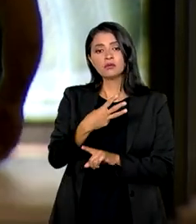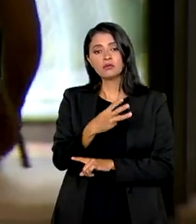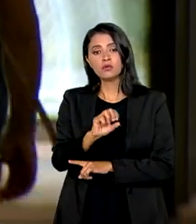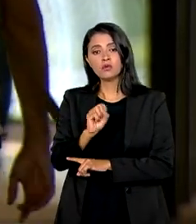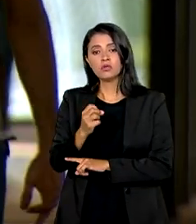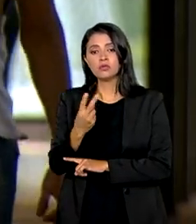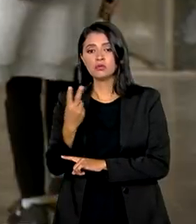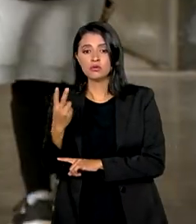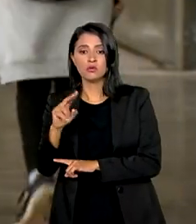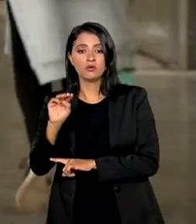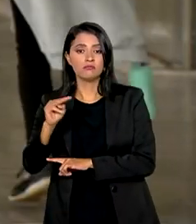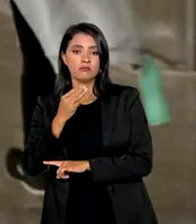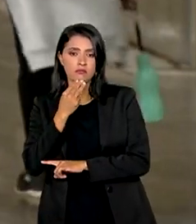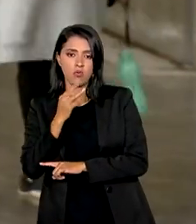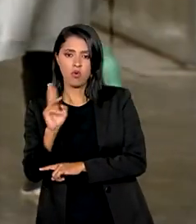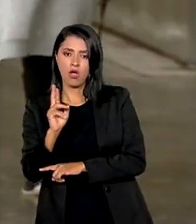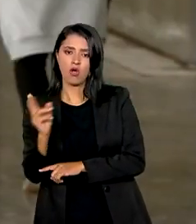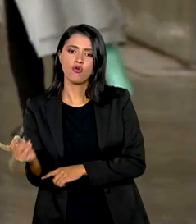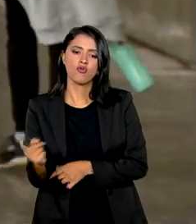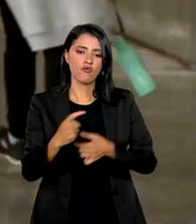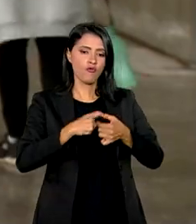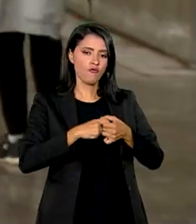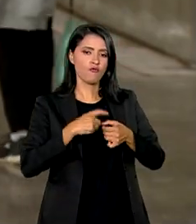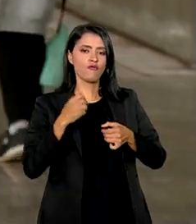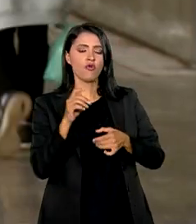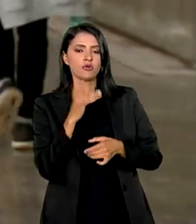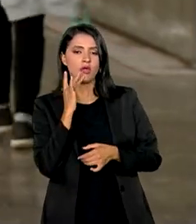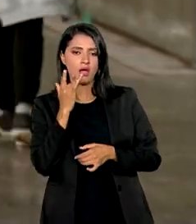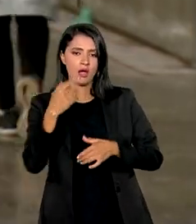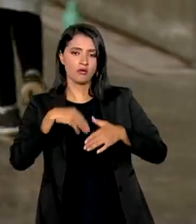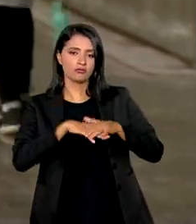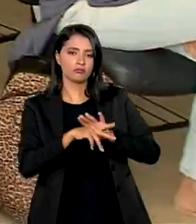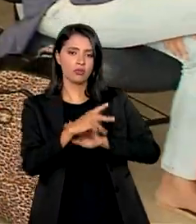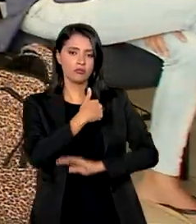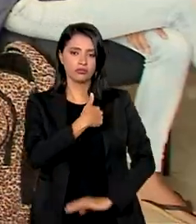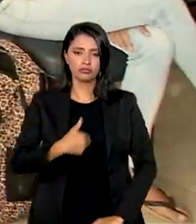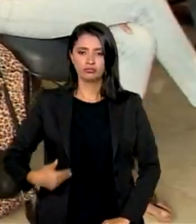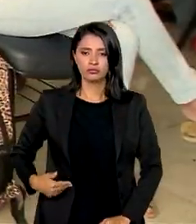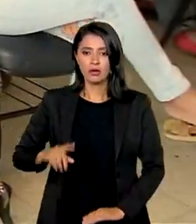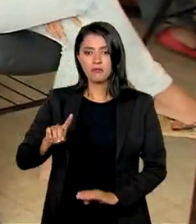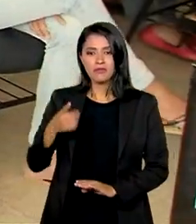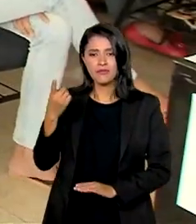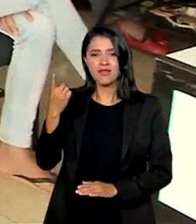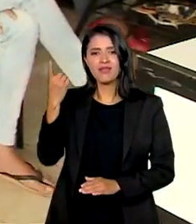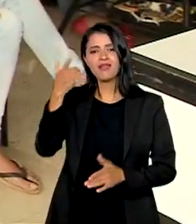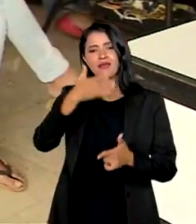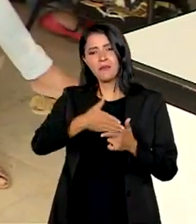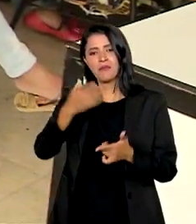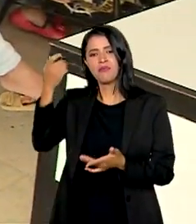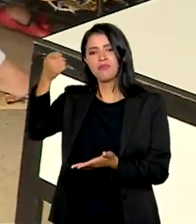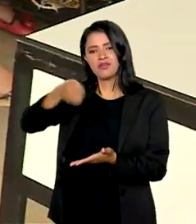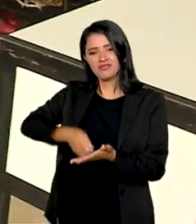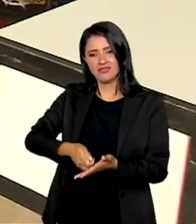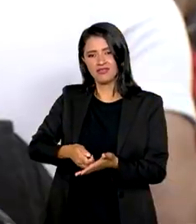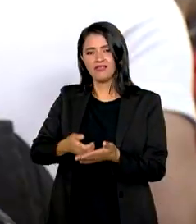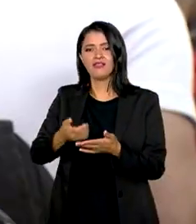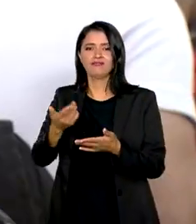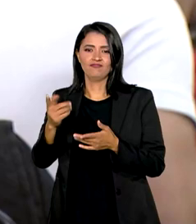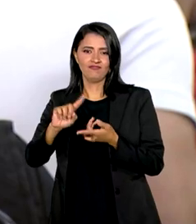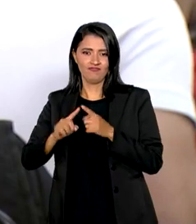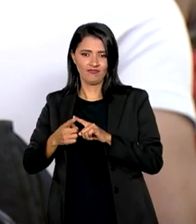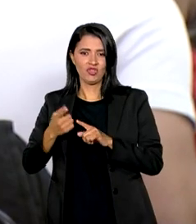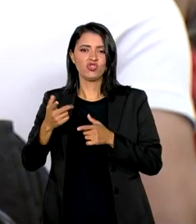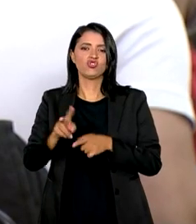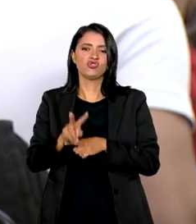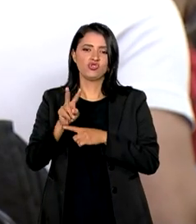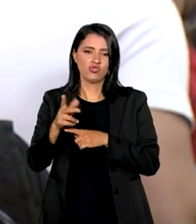milhões de reais voltaram aos cofres públicos apenas com a primeira parcela do refinanciamento. O